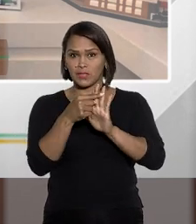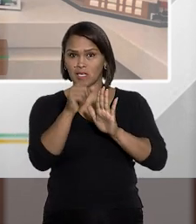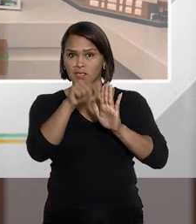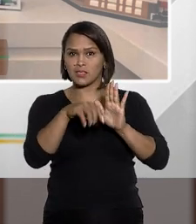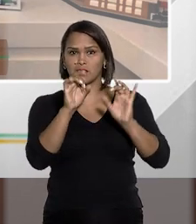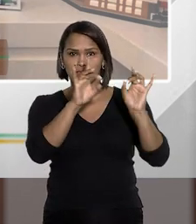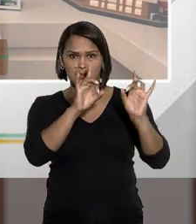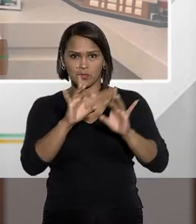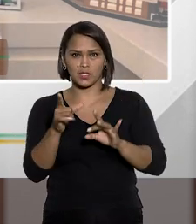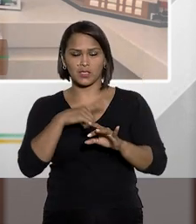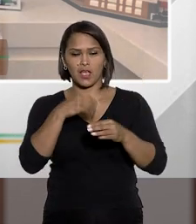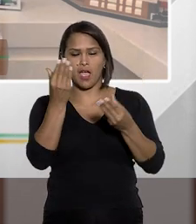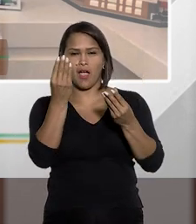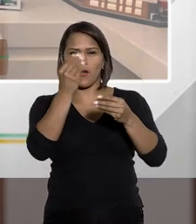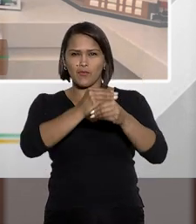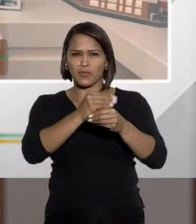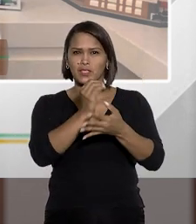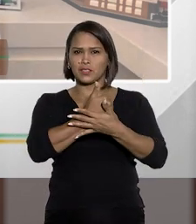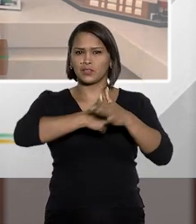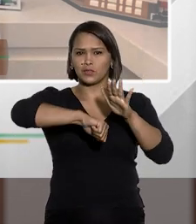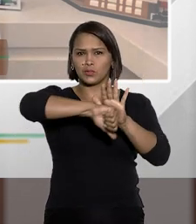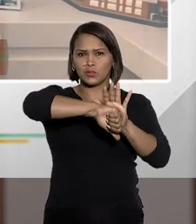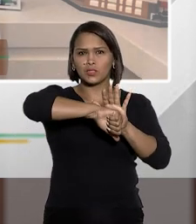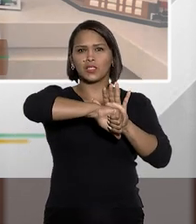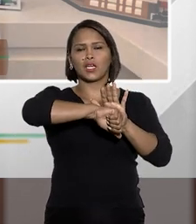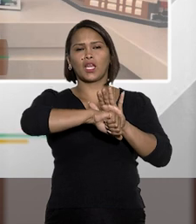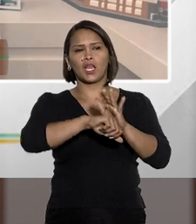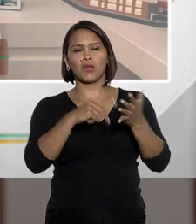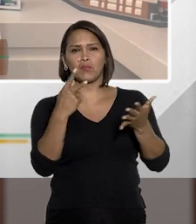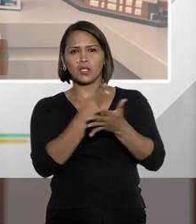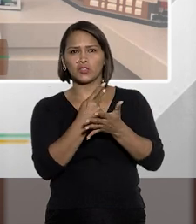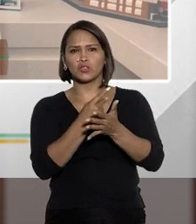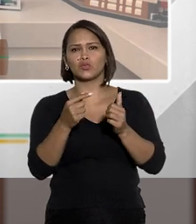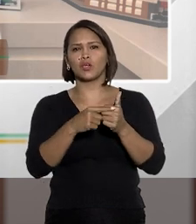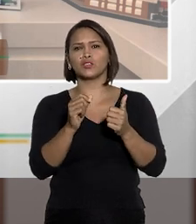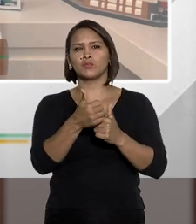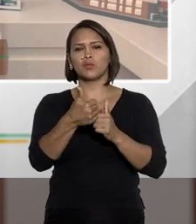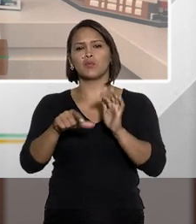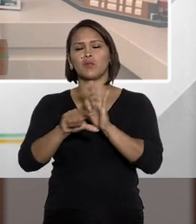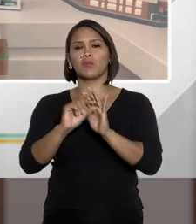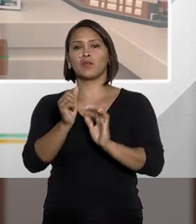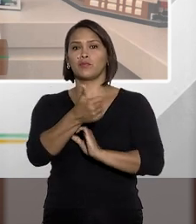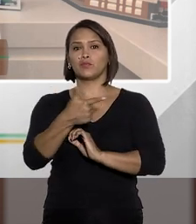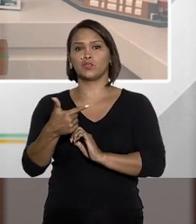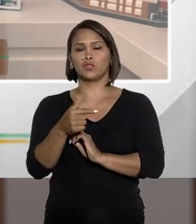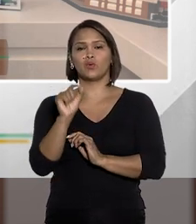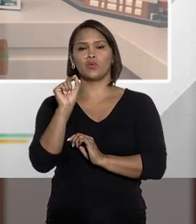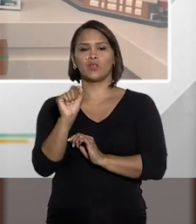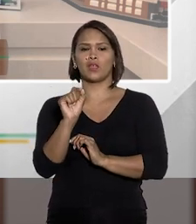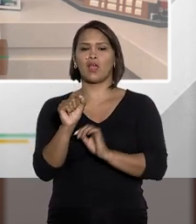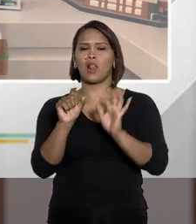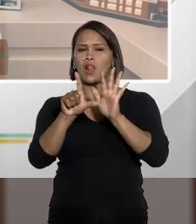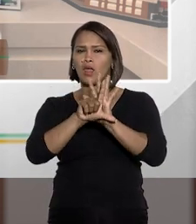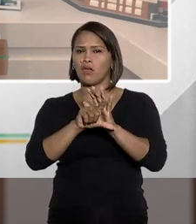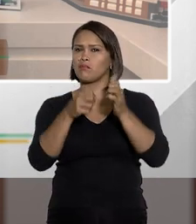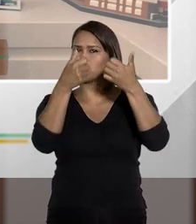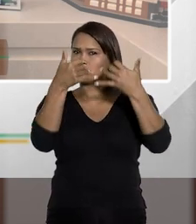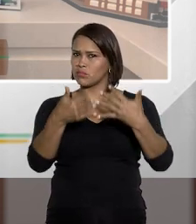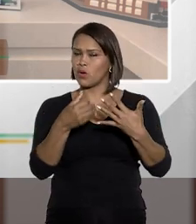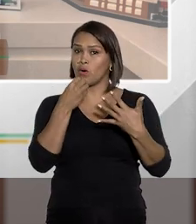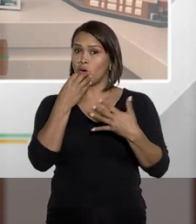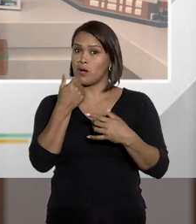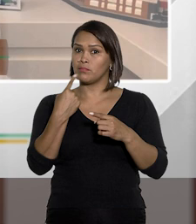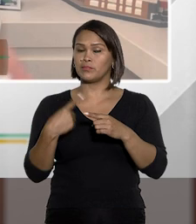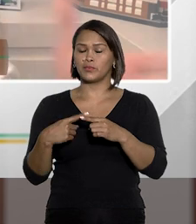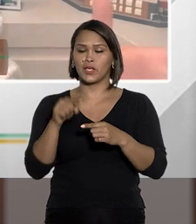nesse ponto, essa vedação do crime de hermenêutica do artigo 1º, parágrafo 2º, ela é muito bem